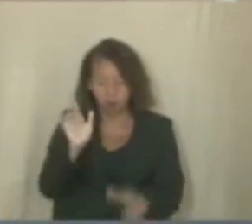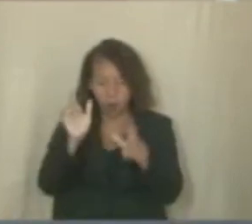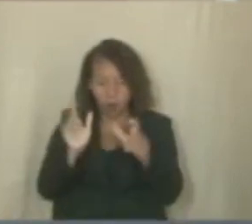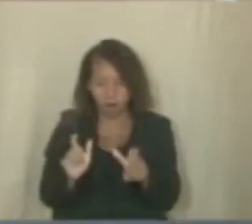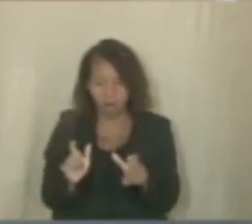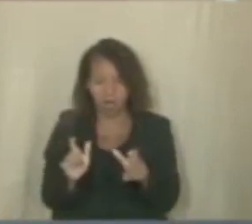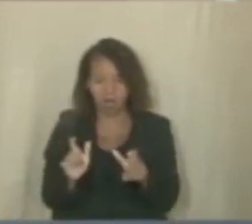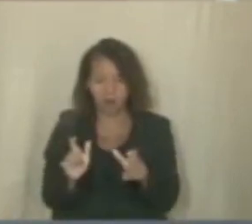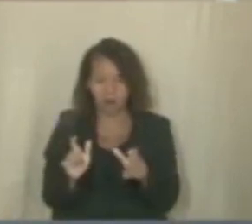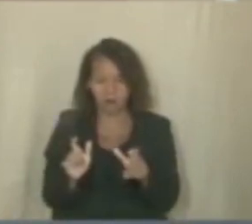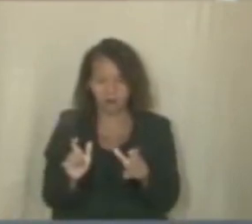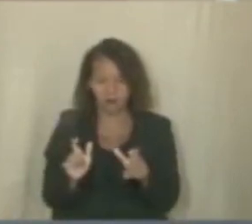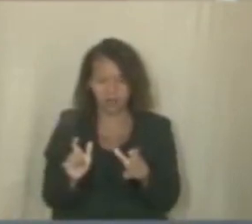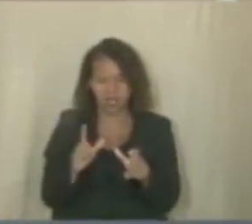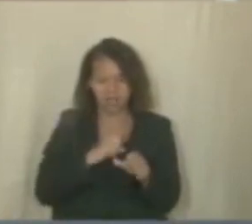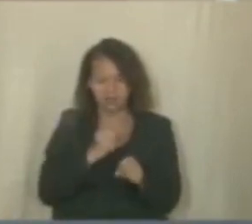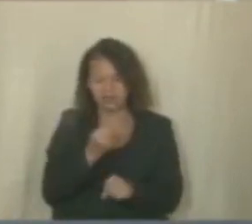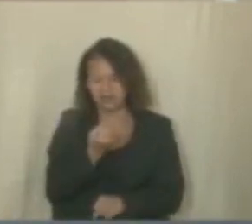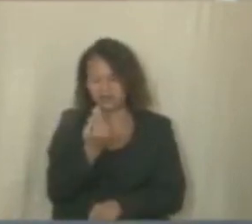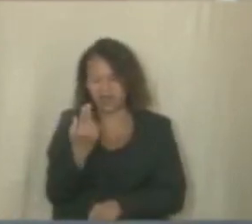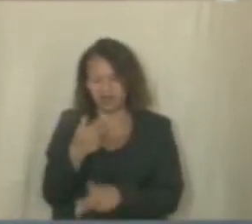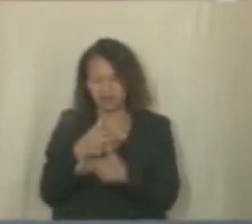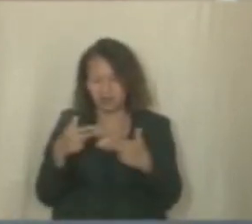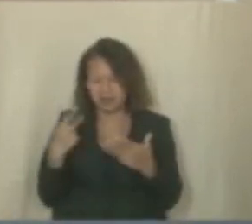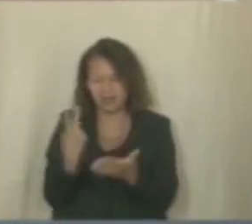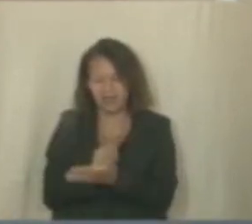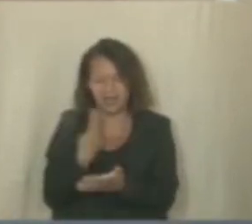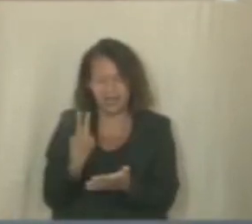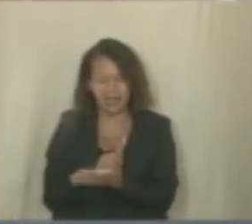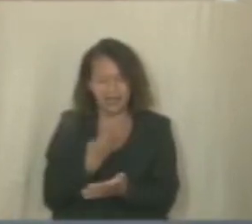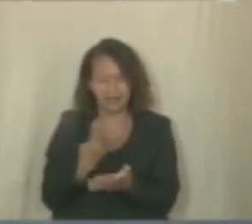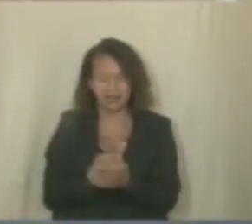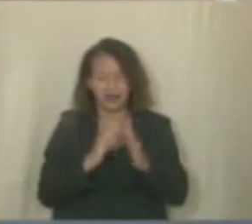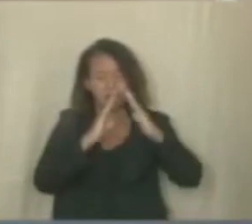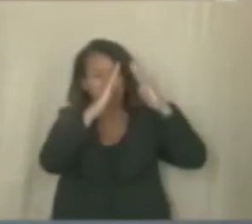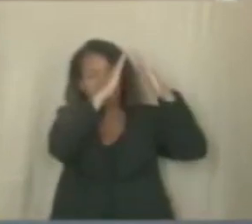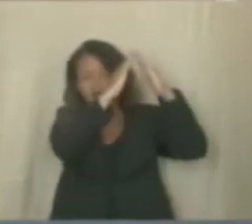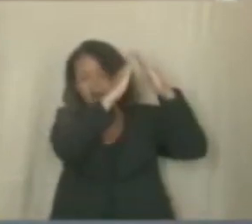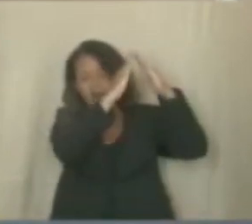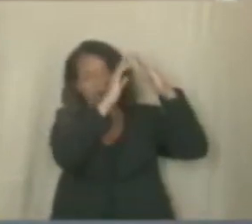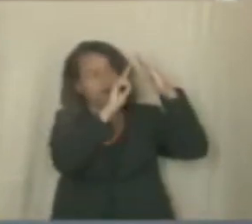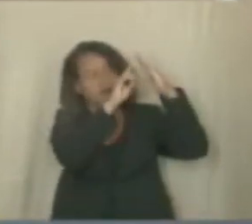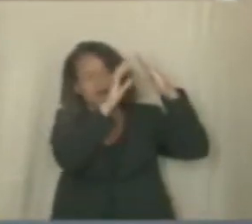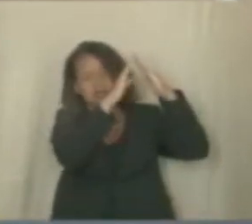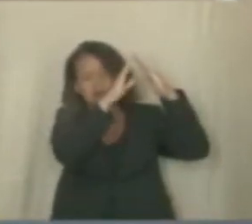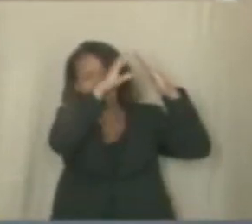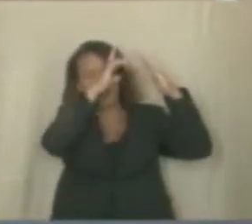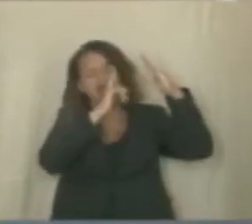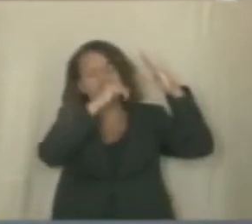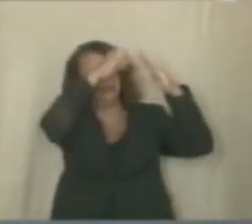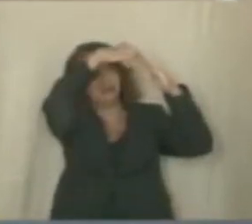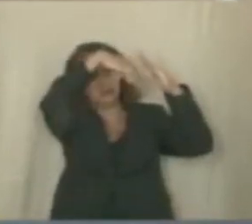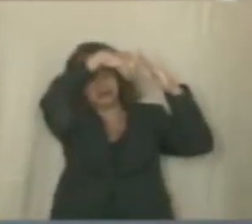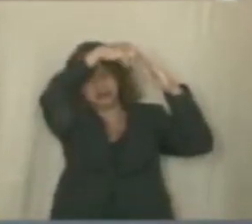a gente encontrou várias irregularidades O teto, a infiltração